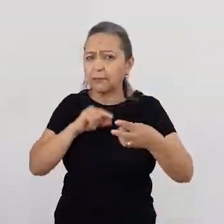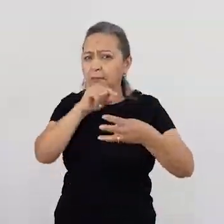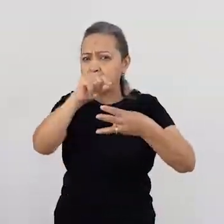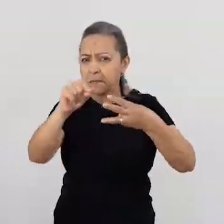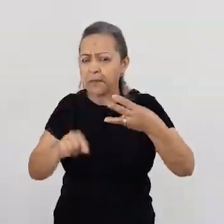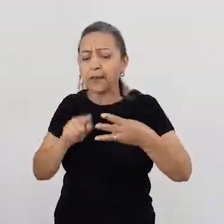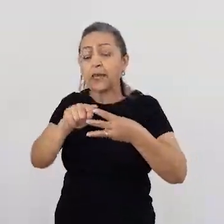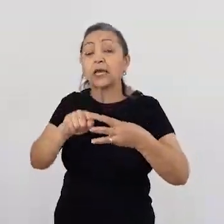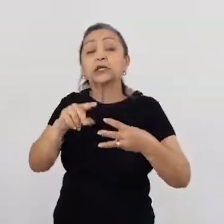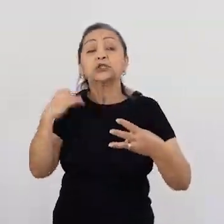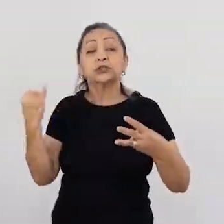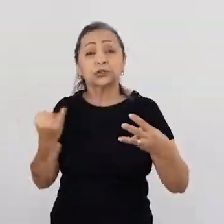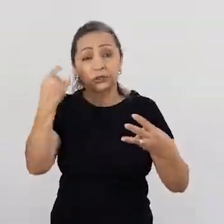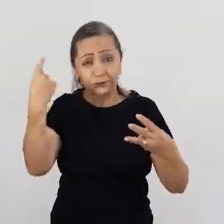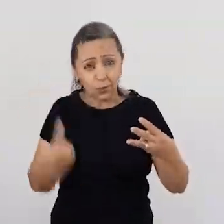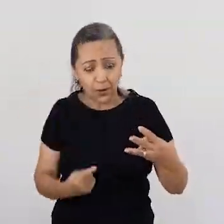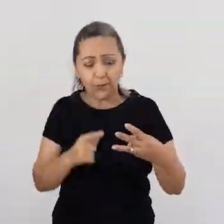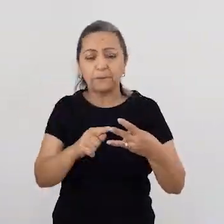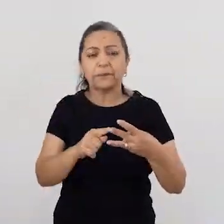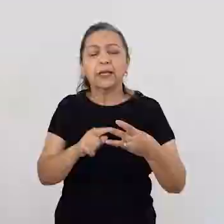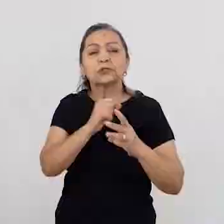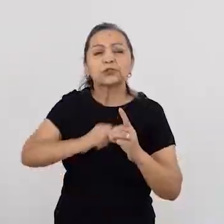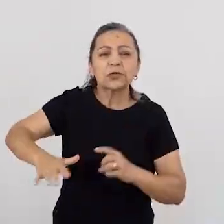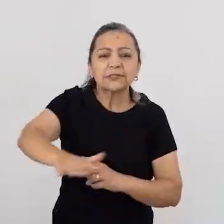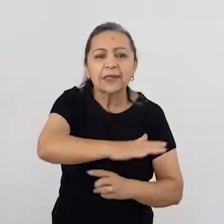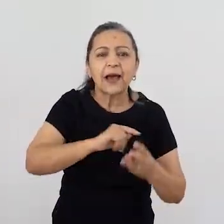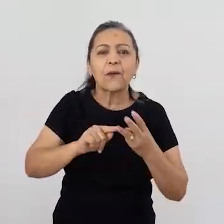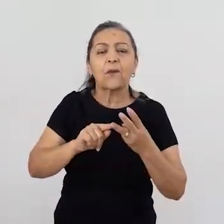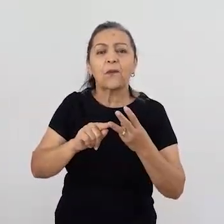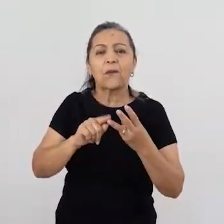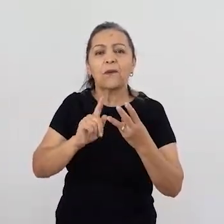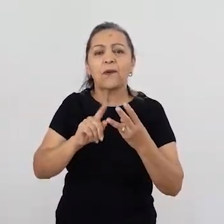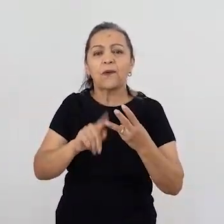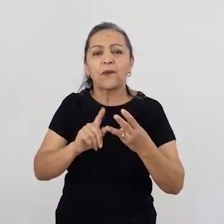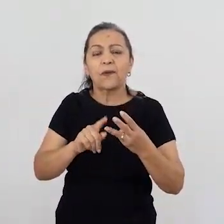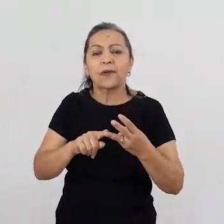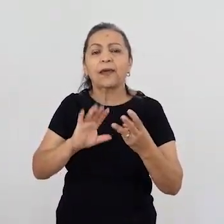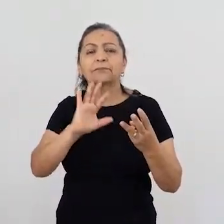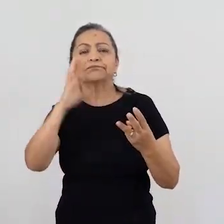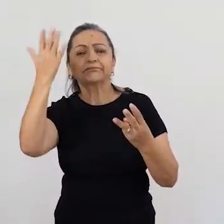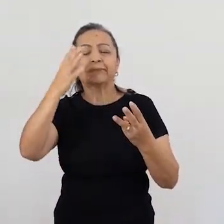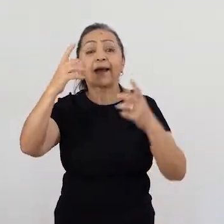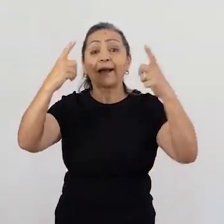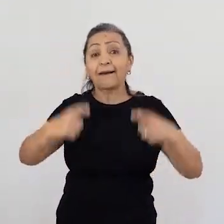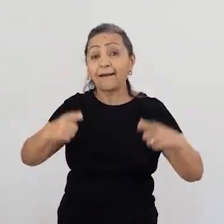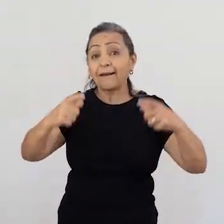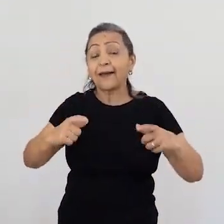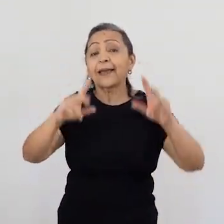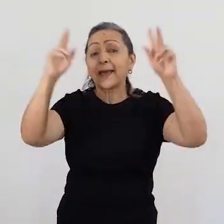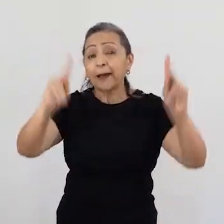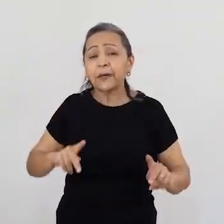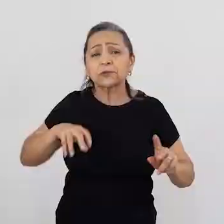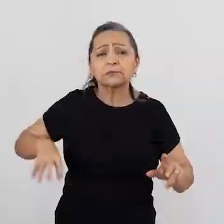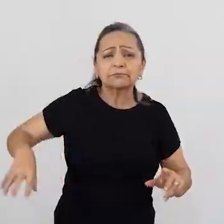comentei, a ecologia individual, que é a paz consigo, a ecologia social, a paz com o outro, e a ecologia ambiental,